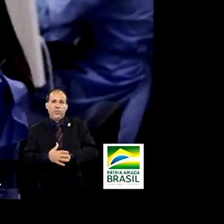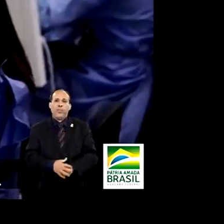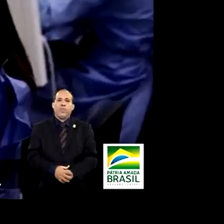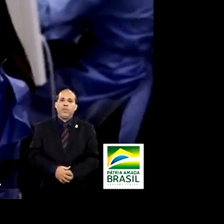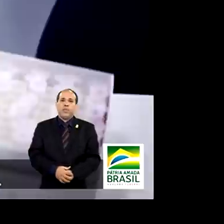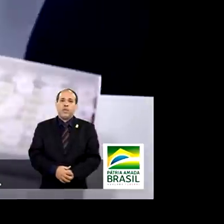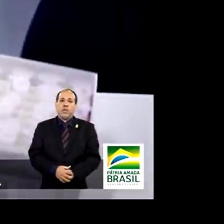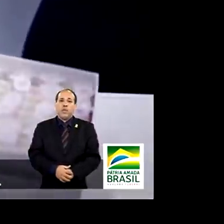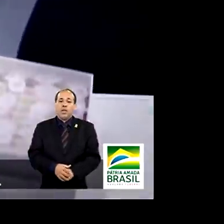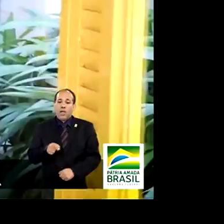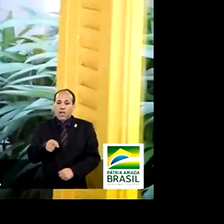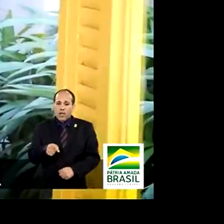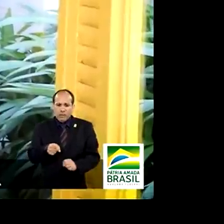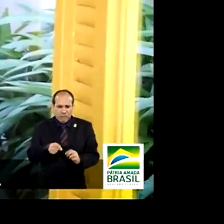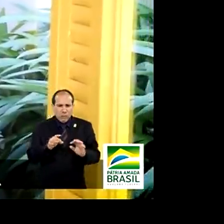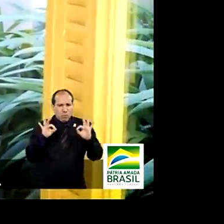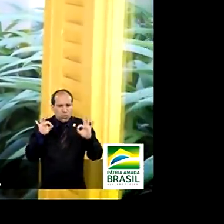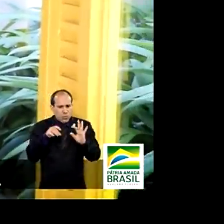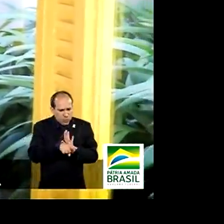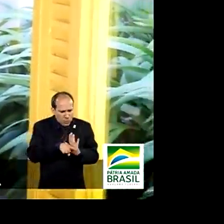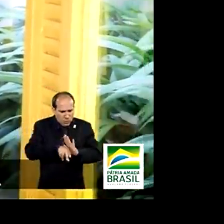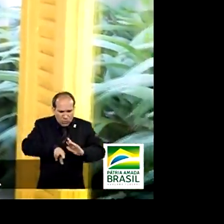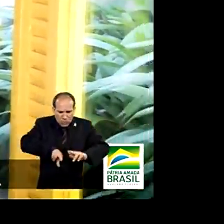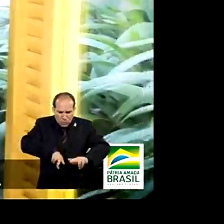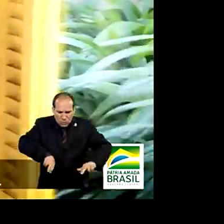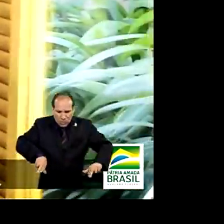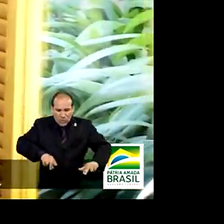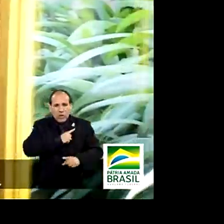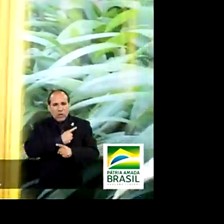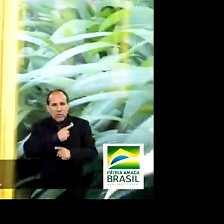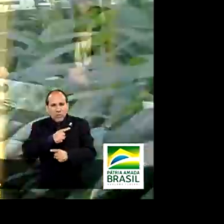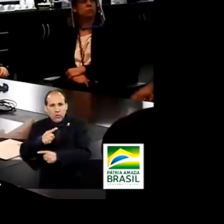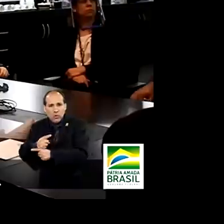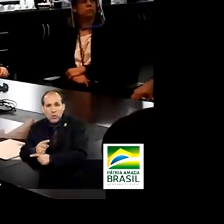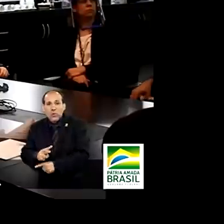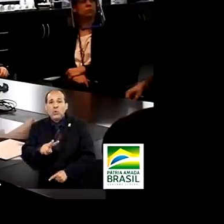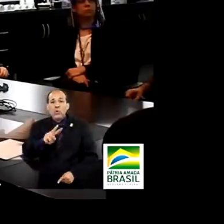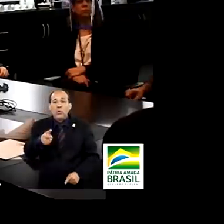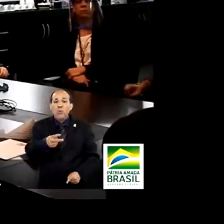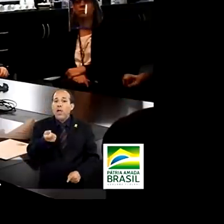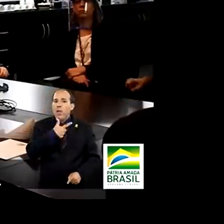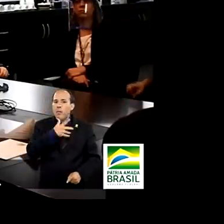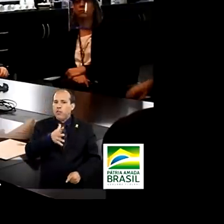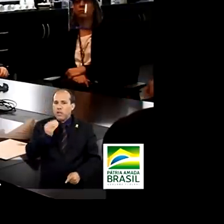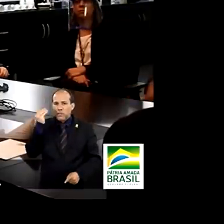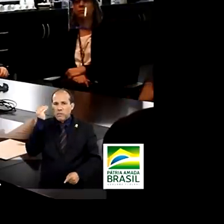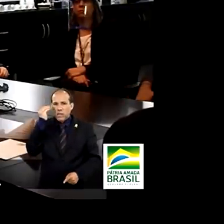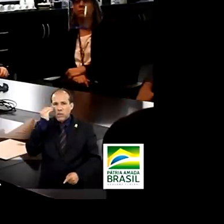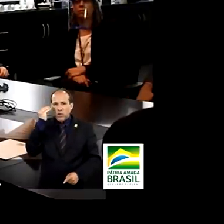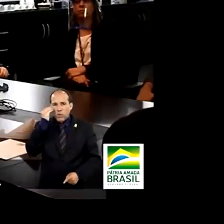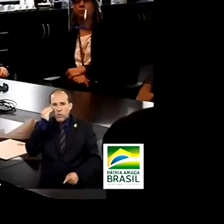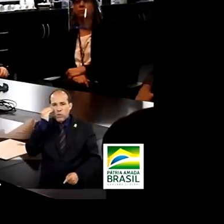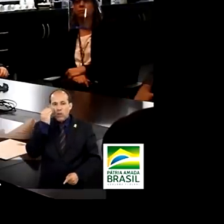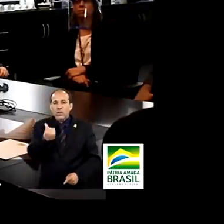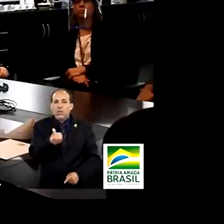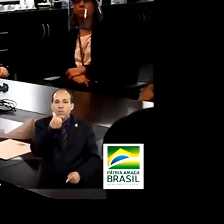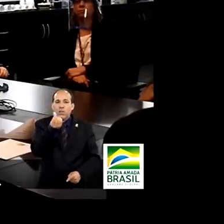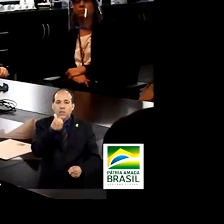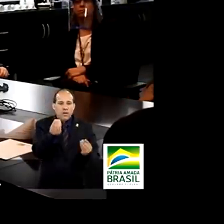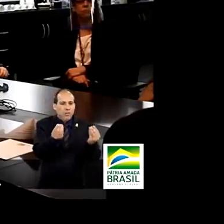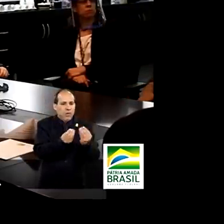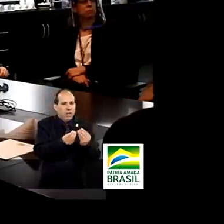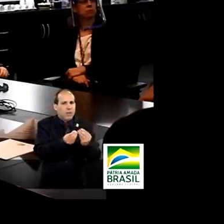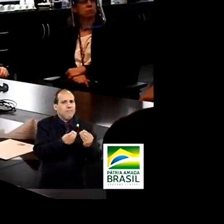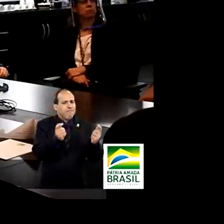Este sofisticado garimpo tecnológico identificou, entre os 2 mil remédios testados, seis moléculas